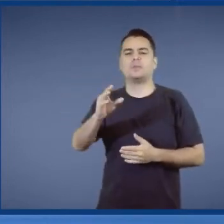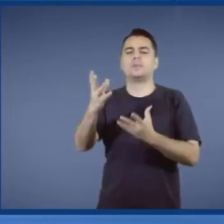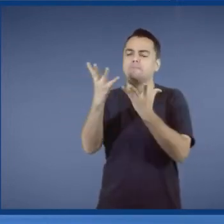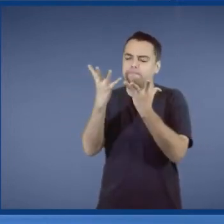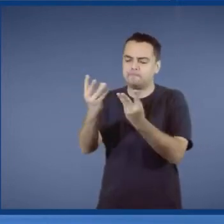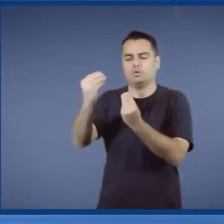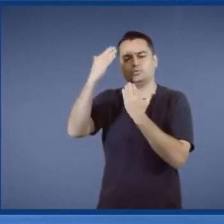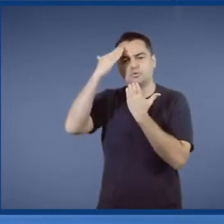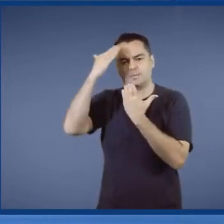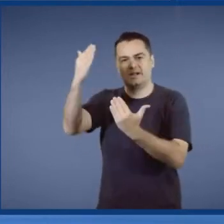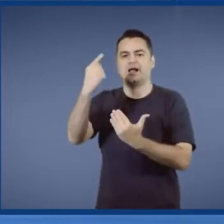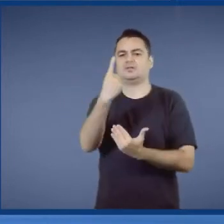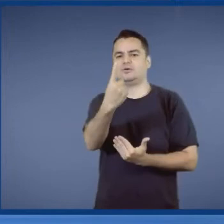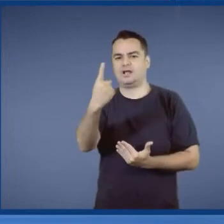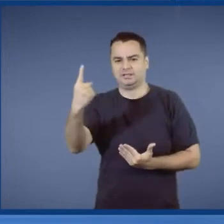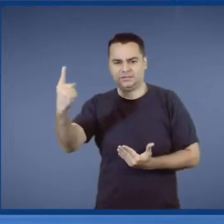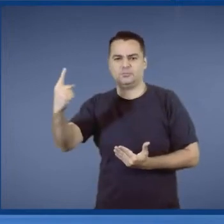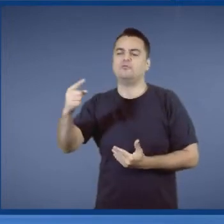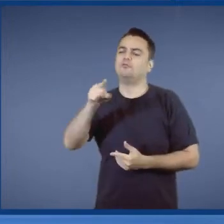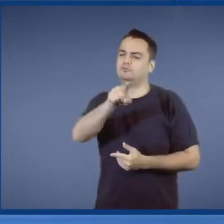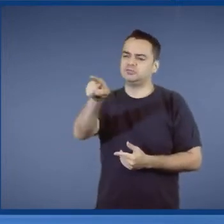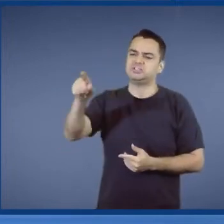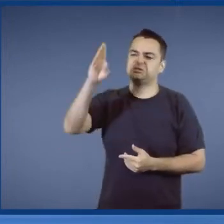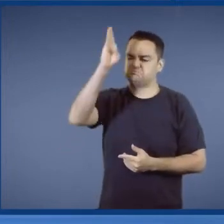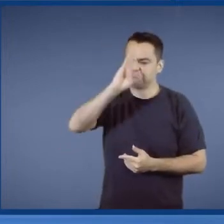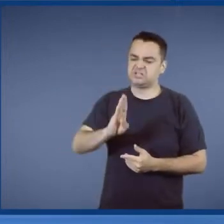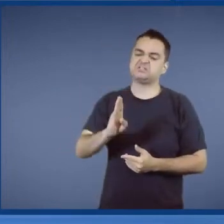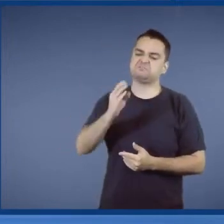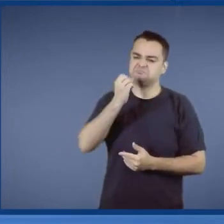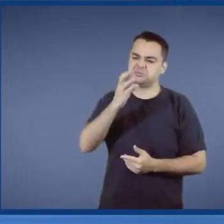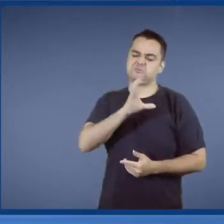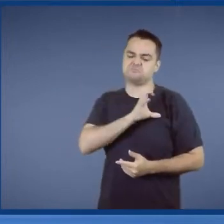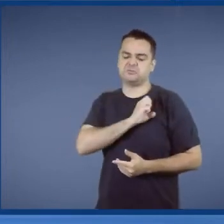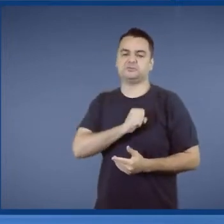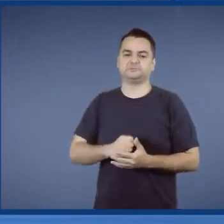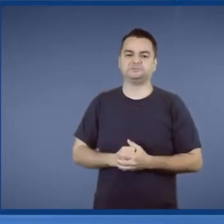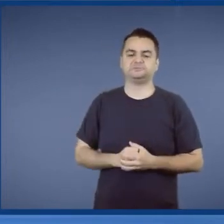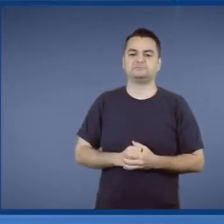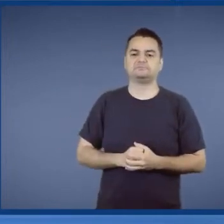obrigado por vocês serem tão brasileiros. E agora...